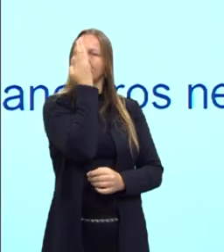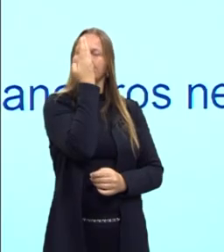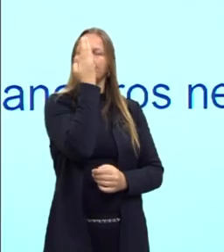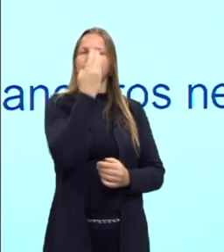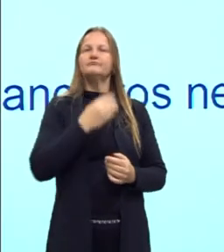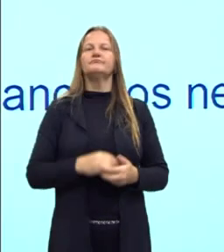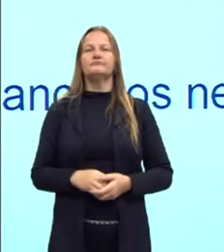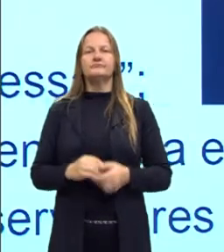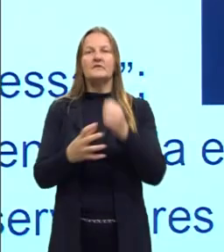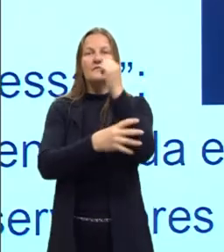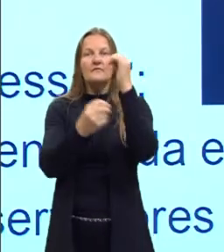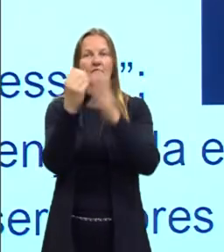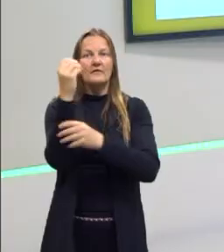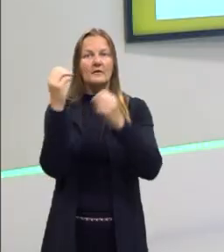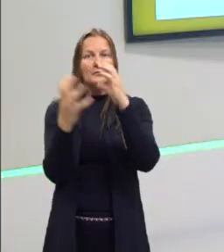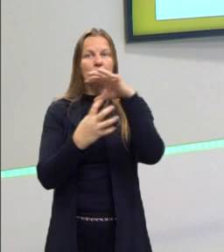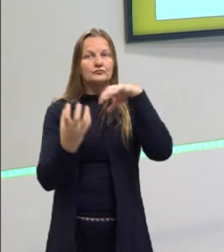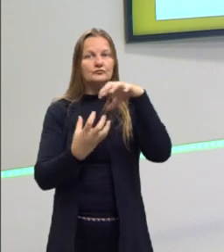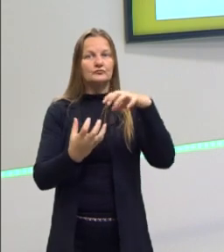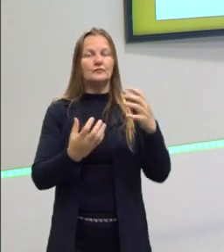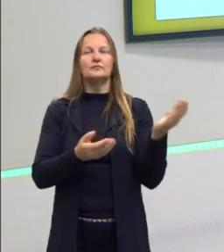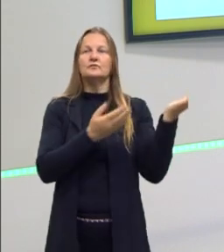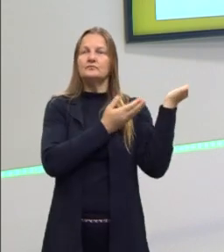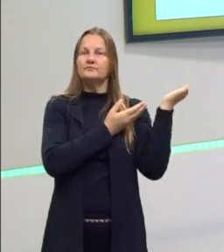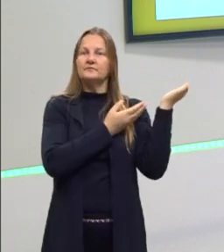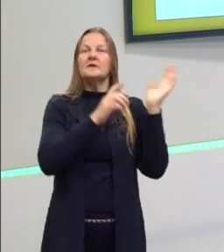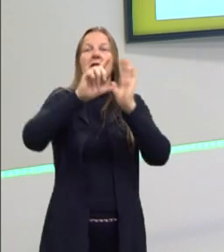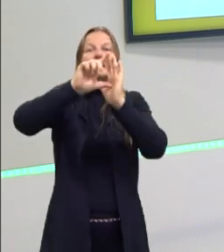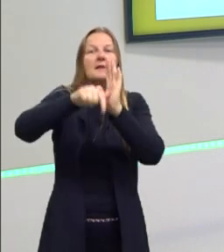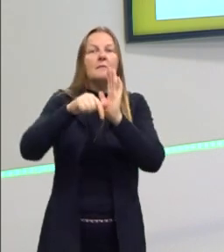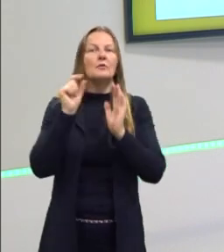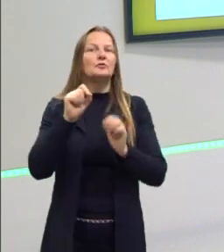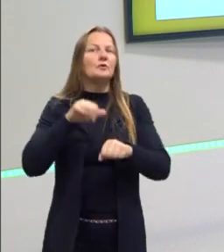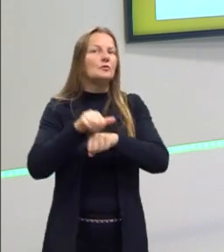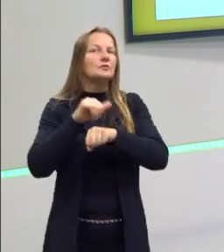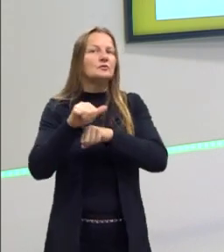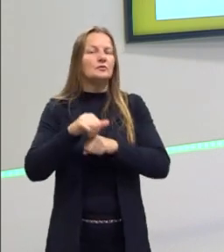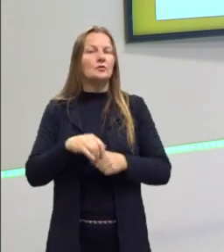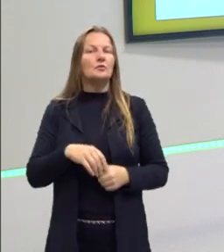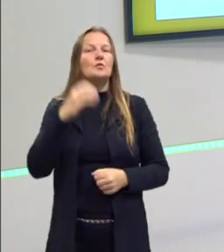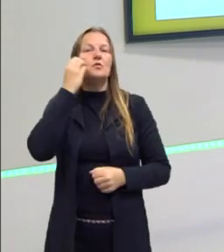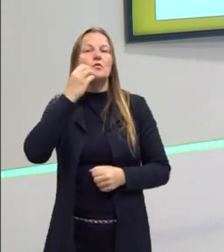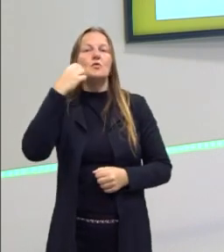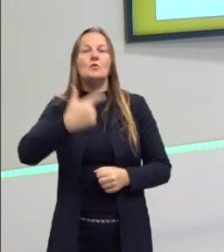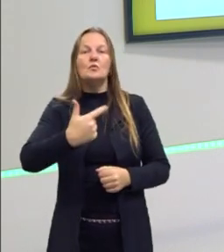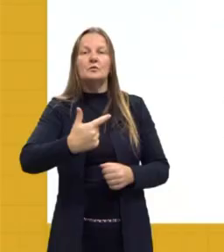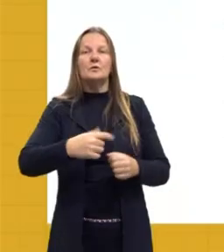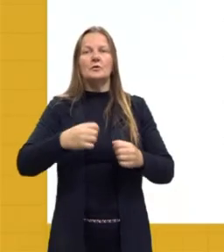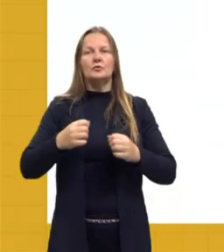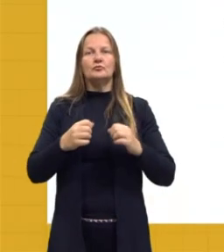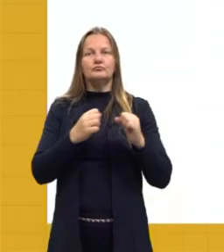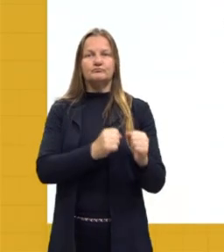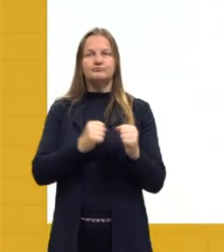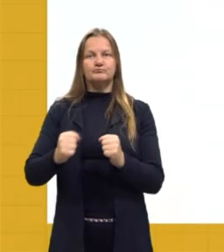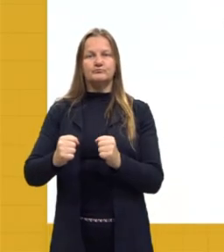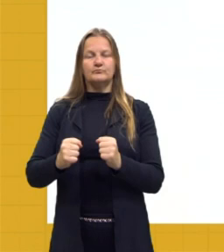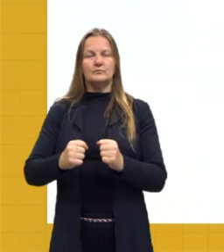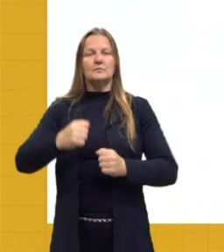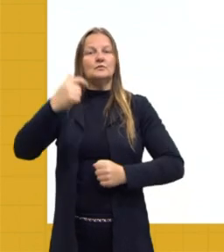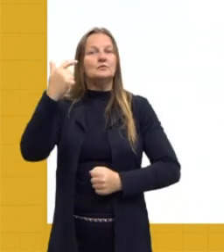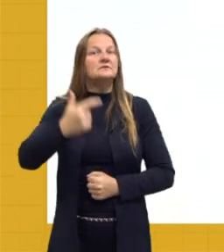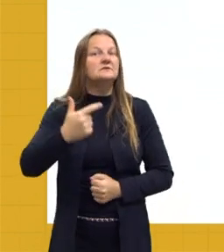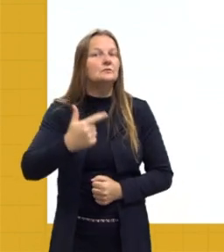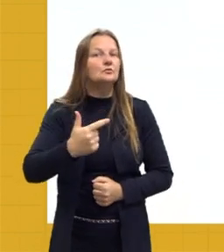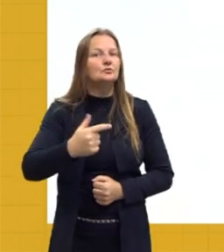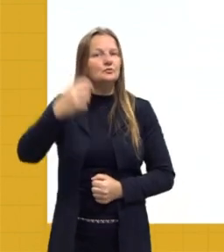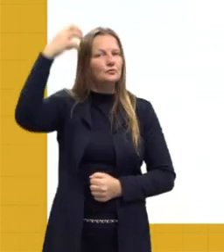dos farrapos. Depois, então, Dom Pedro II assume e começa o segundo reinado, que vai